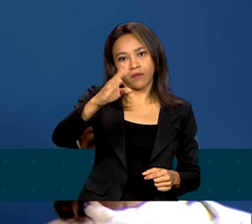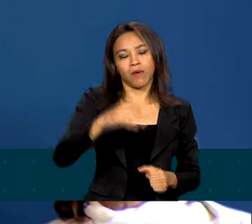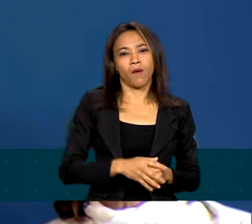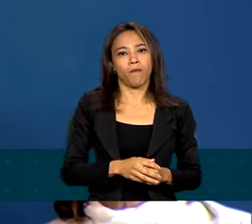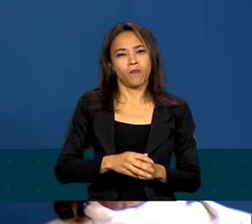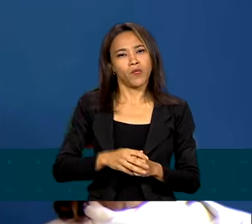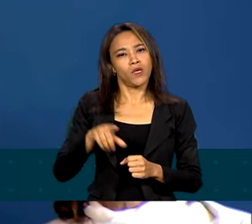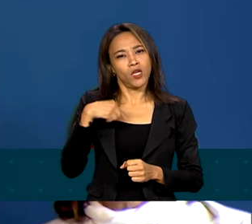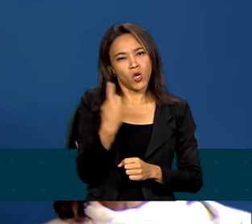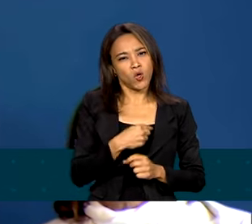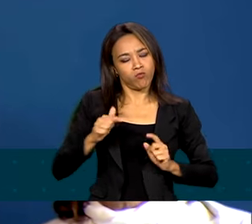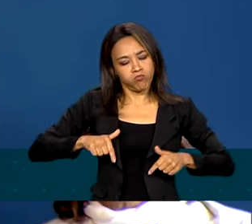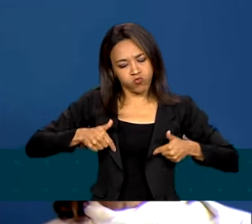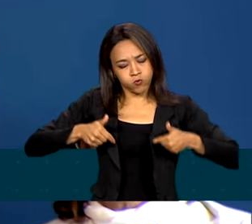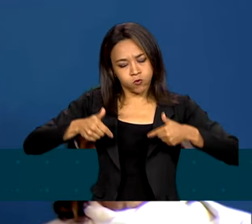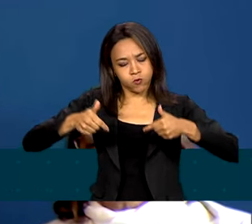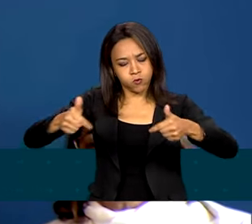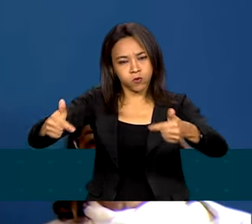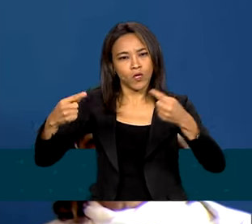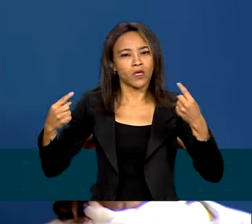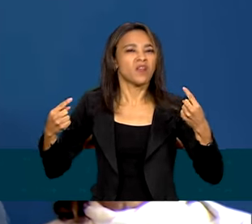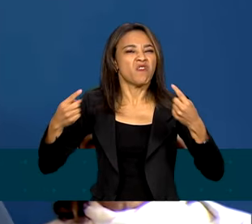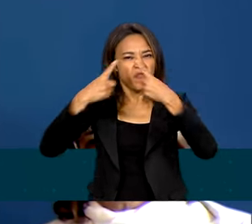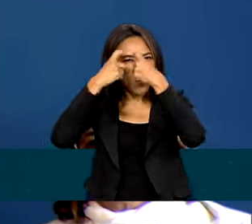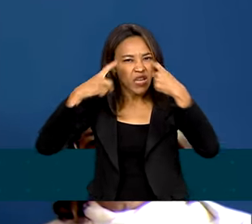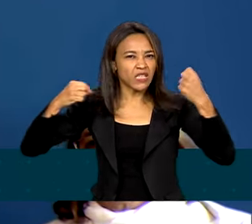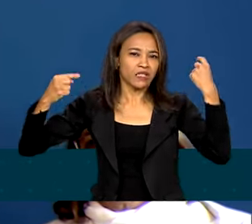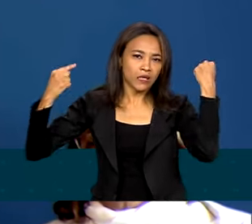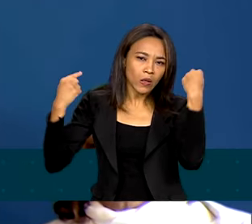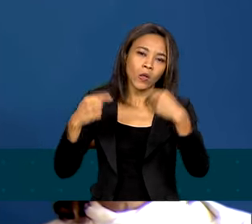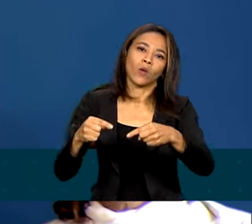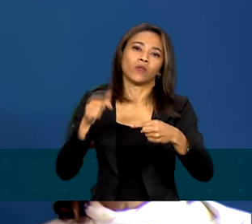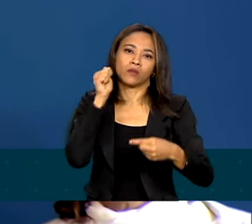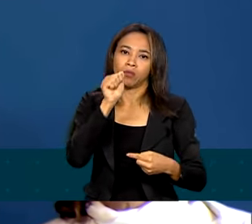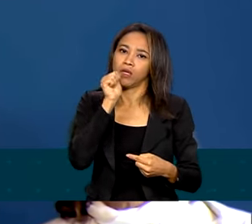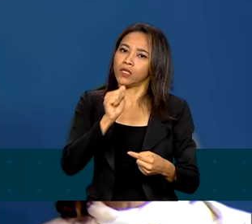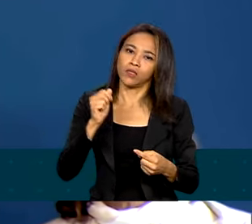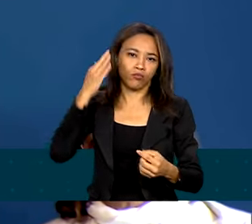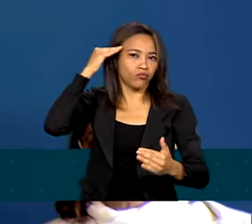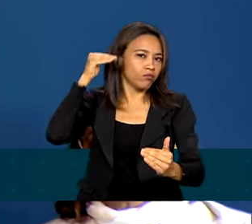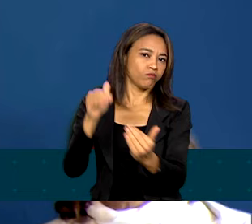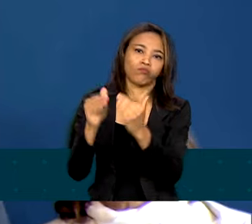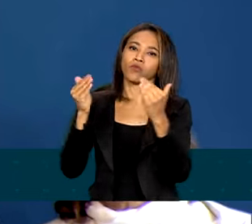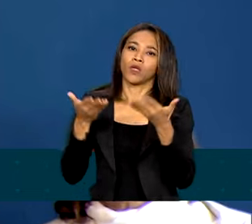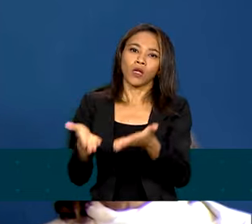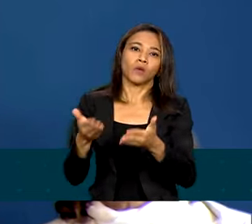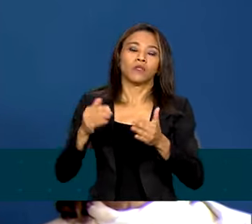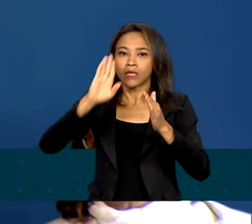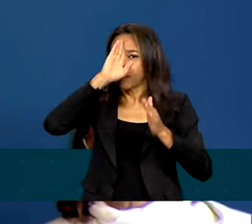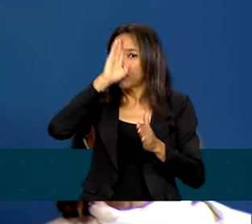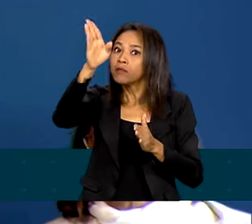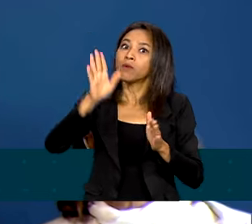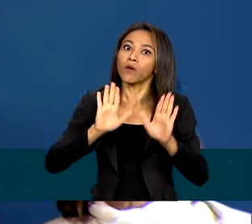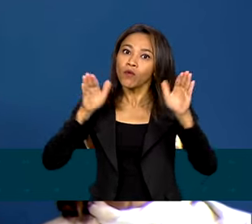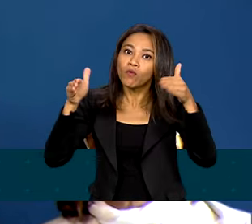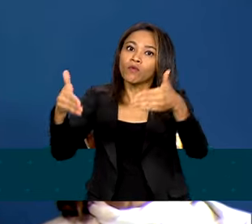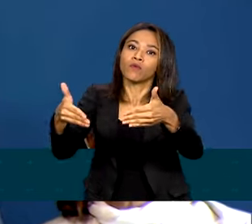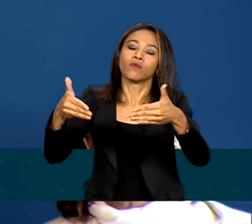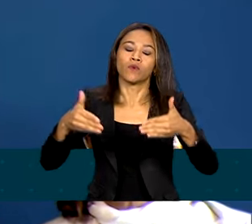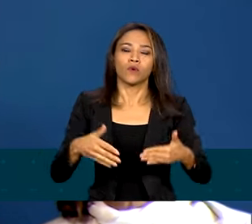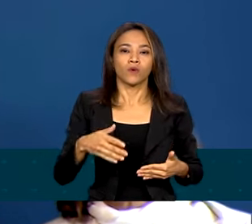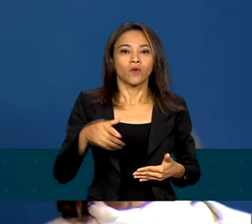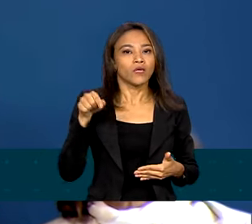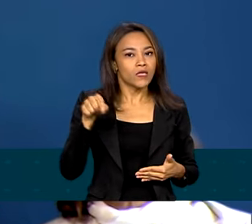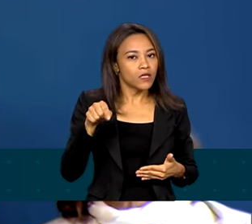violência contra as mulheres é central. E aquilo que é essencial, aquilo que é imprecedível,